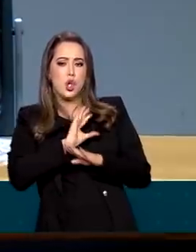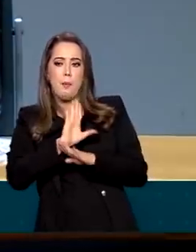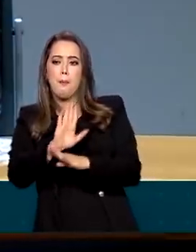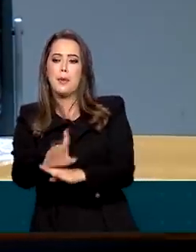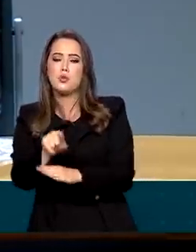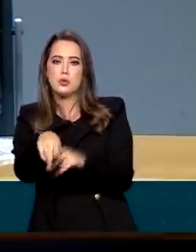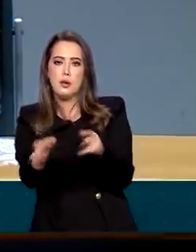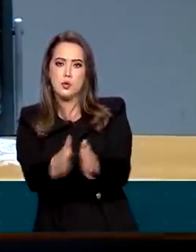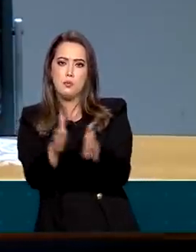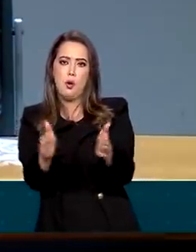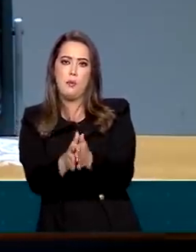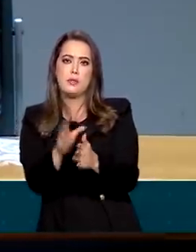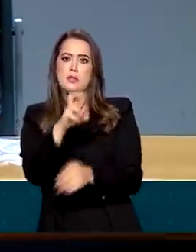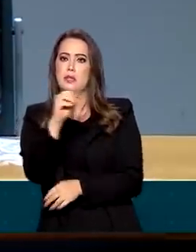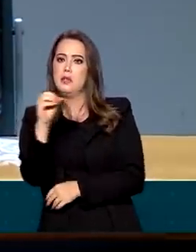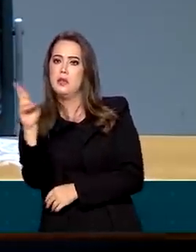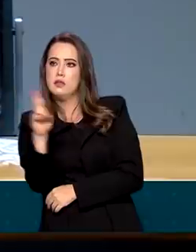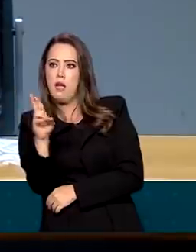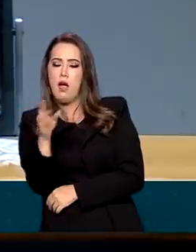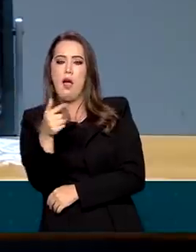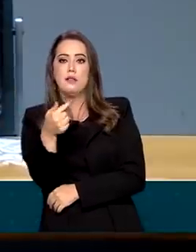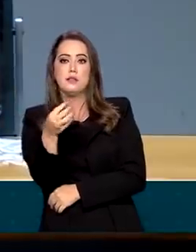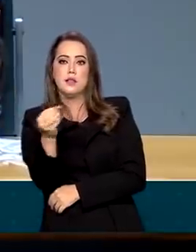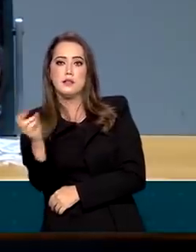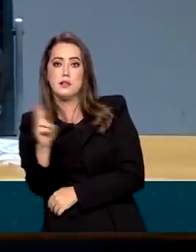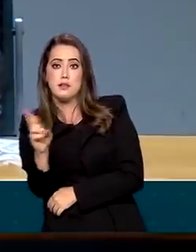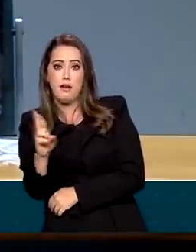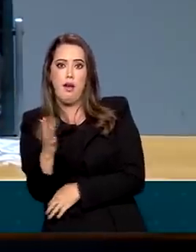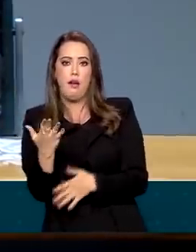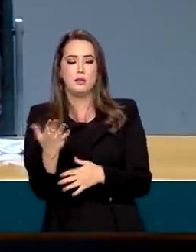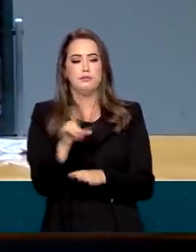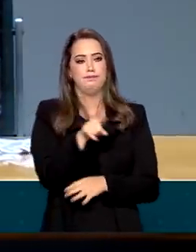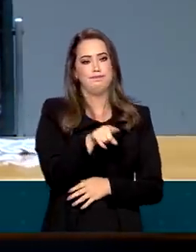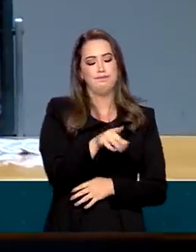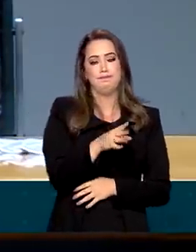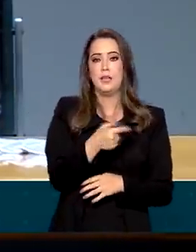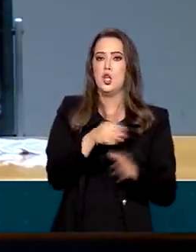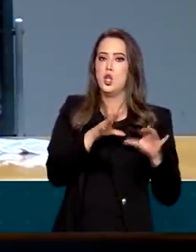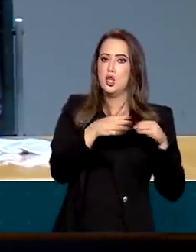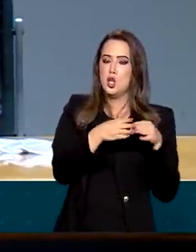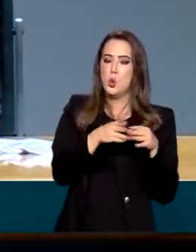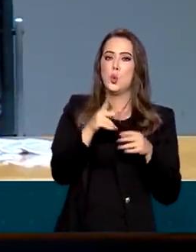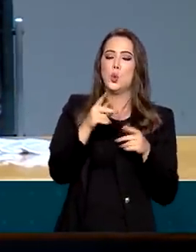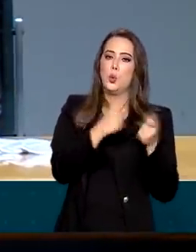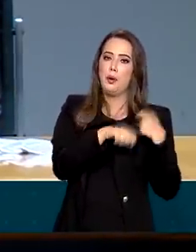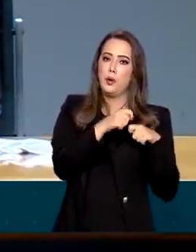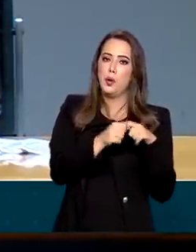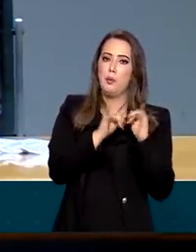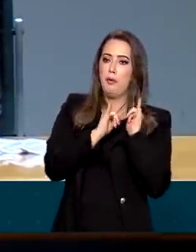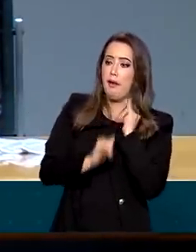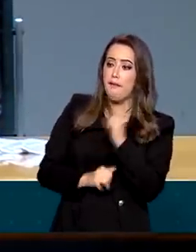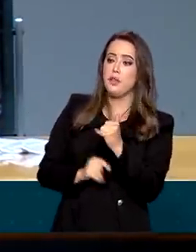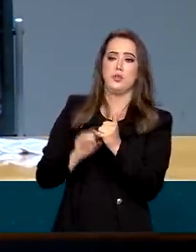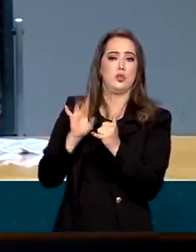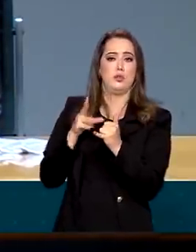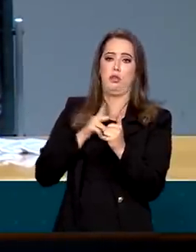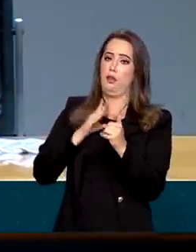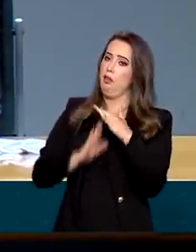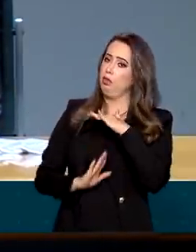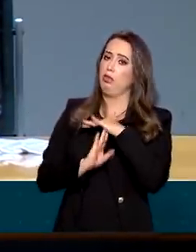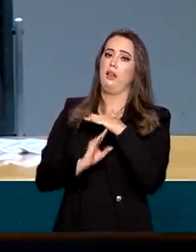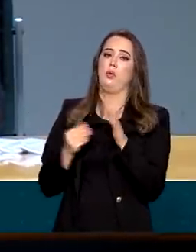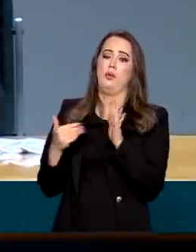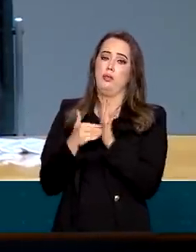de 500, 600, 700. E tem uma ala econômica que fala, olha, só temos até 300. O teto é só até 300. Ora,